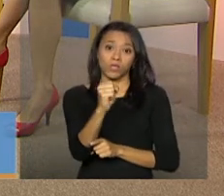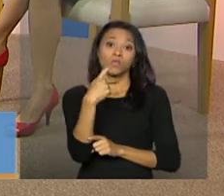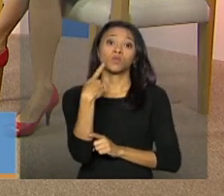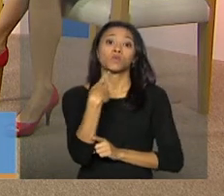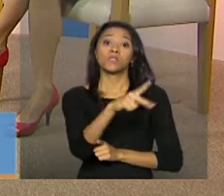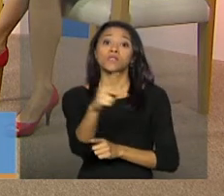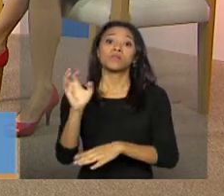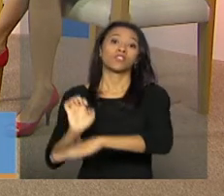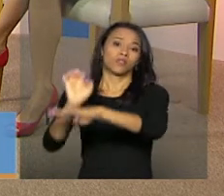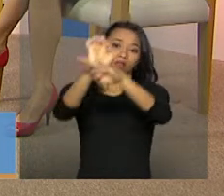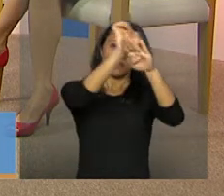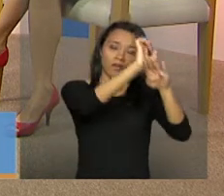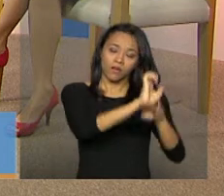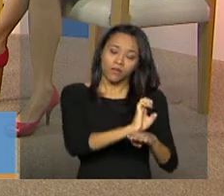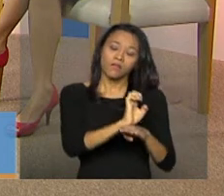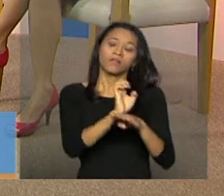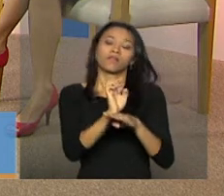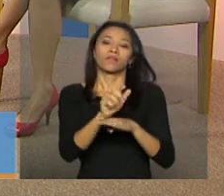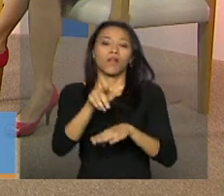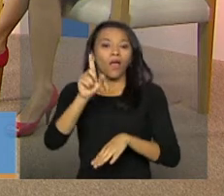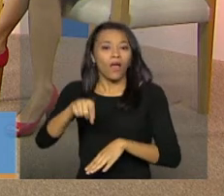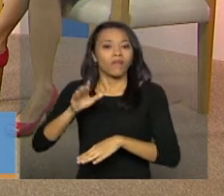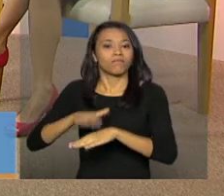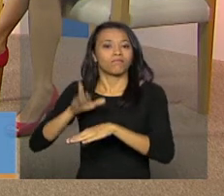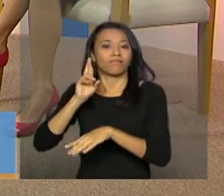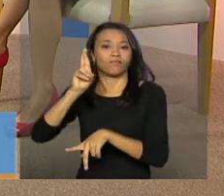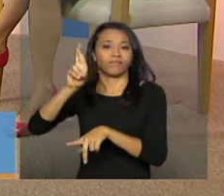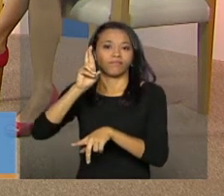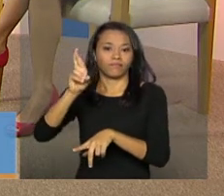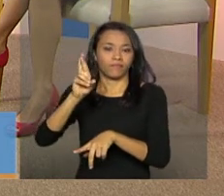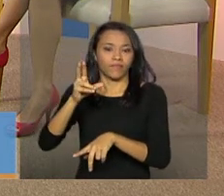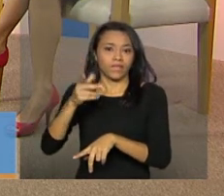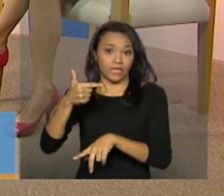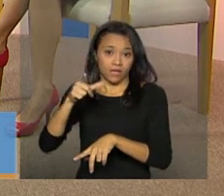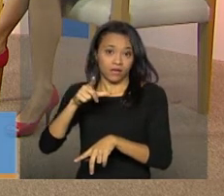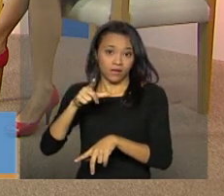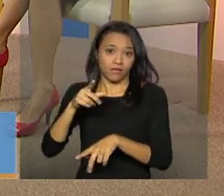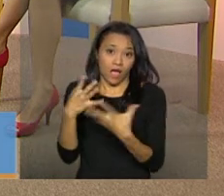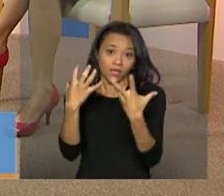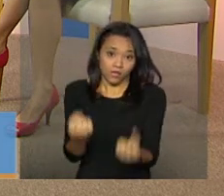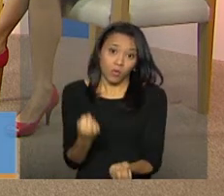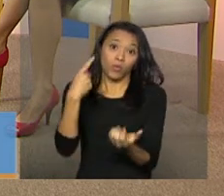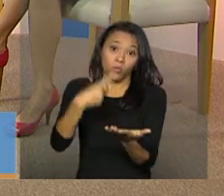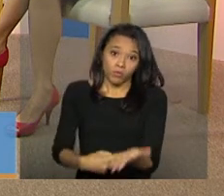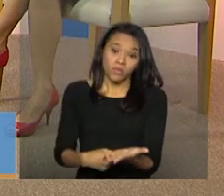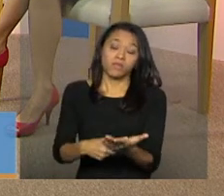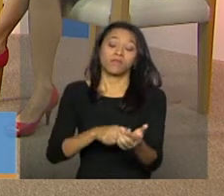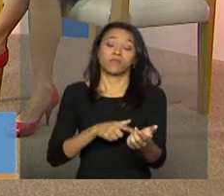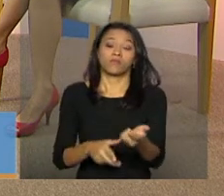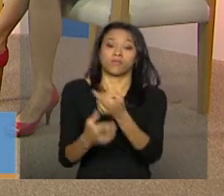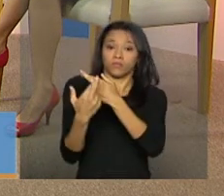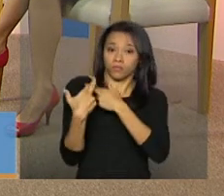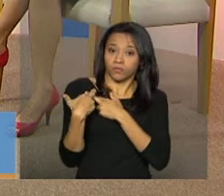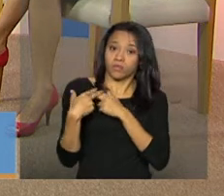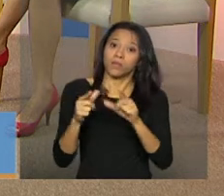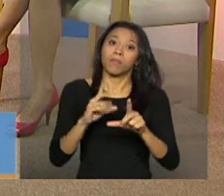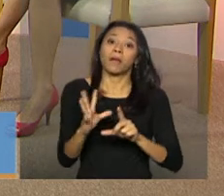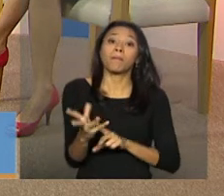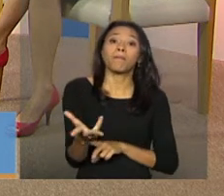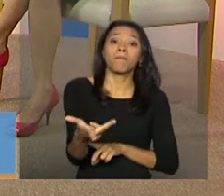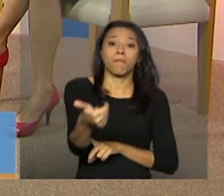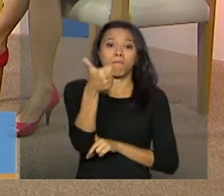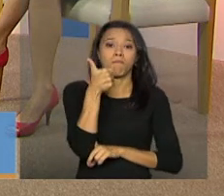expertise para as funções que o estado tem e requer para o aprimoramento dos SUAS